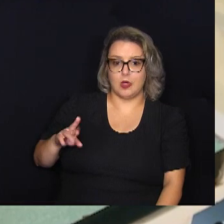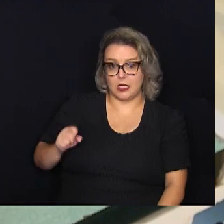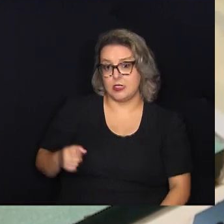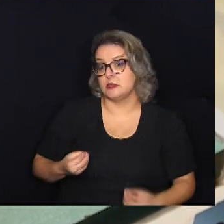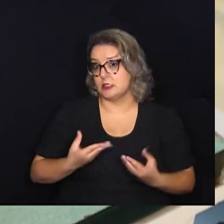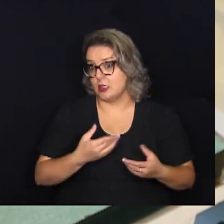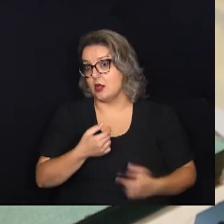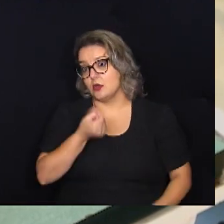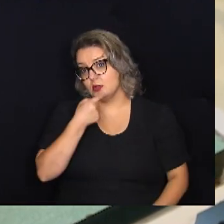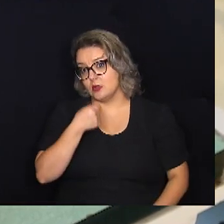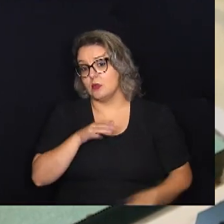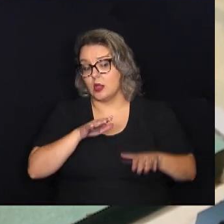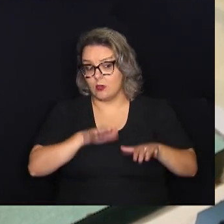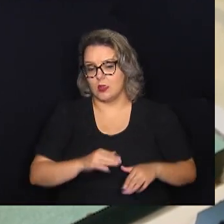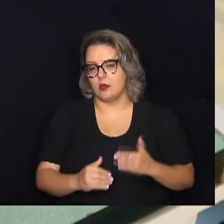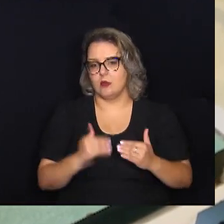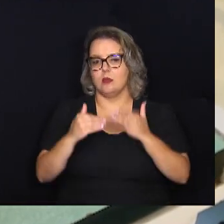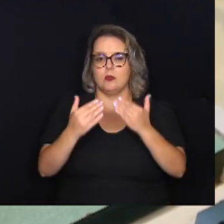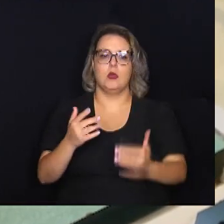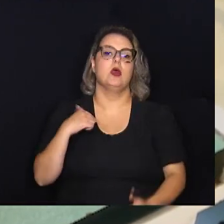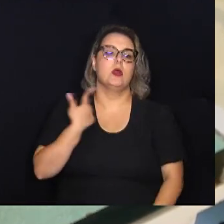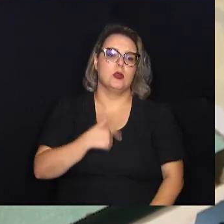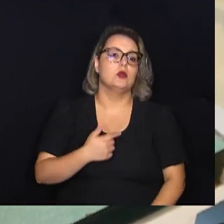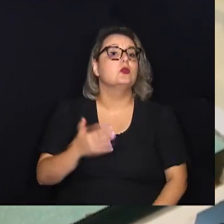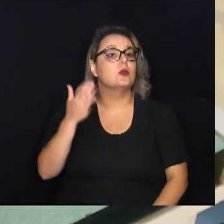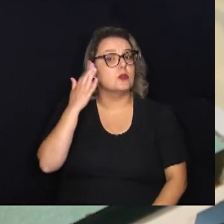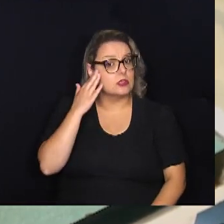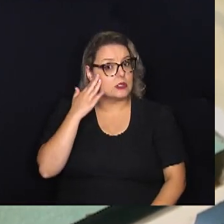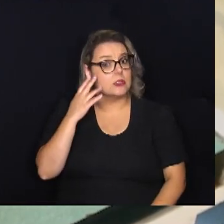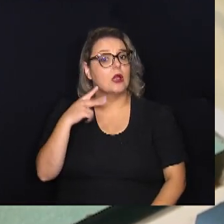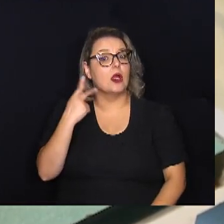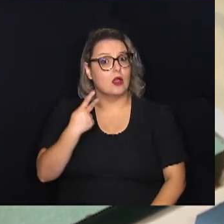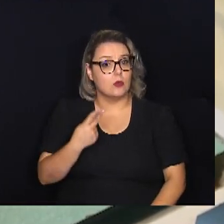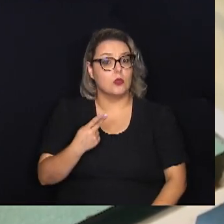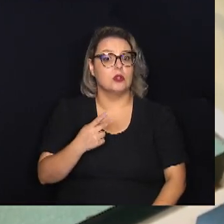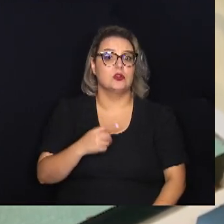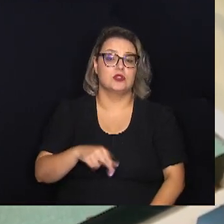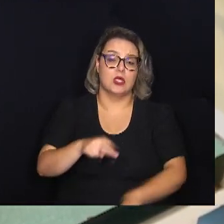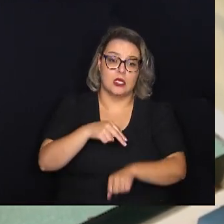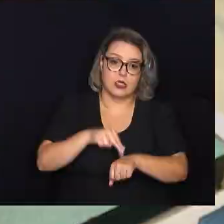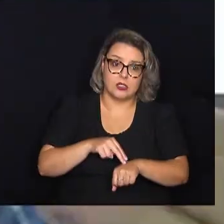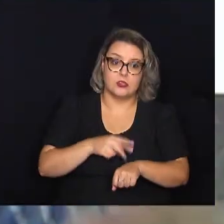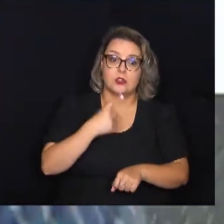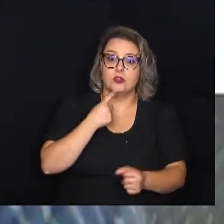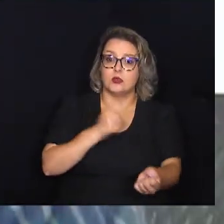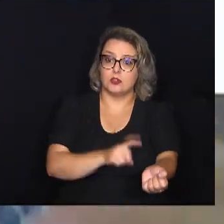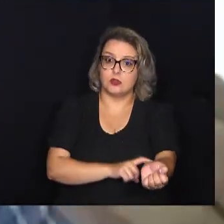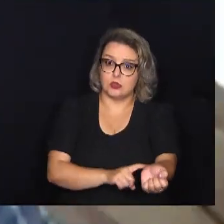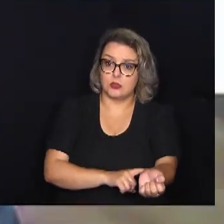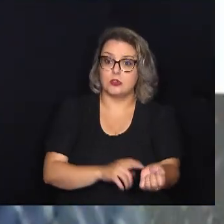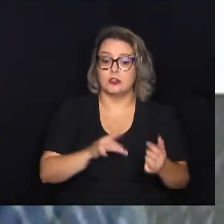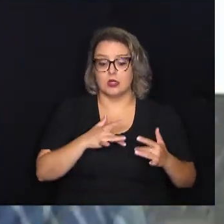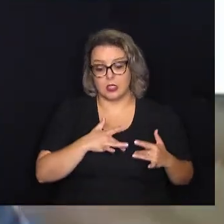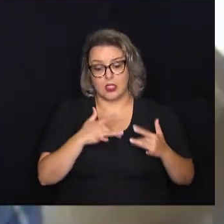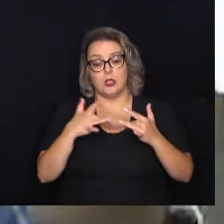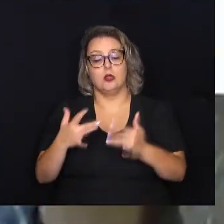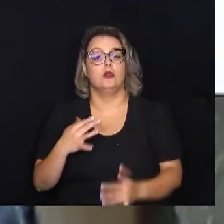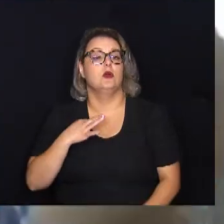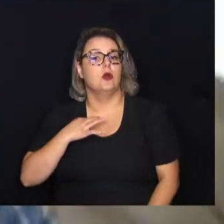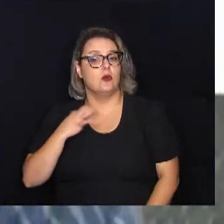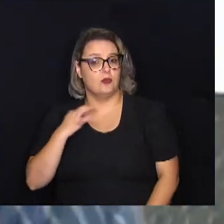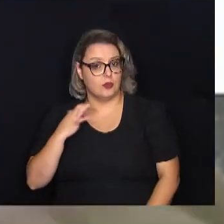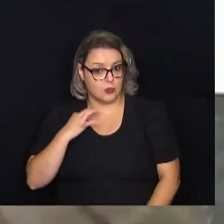sistema de saúde. E nós, então, entendemos que a gente deve seguir a política nacional de sangue, que estabelece exatamente essa doação voluntária,